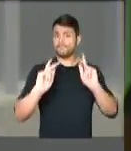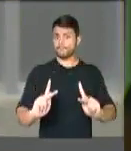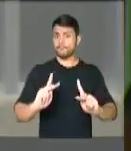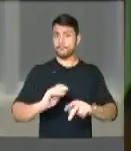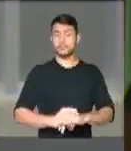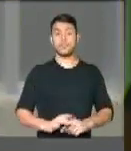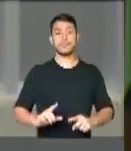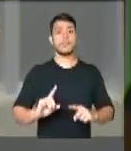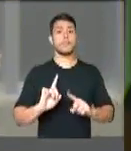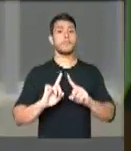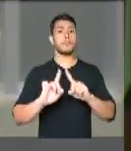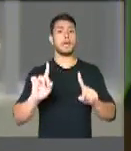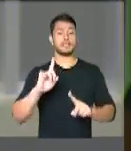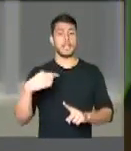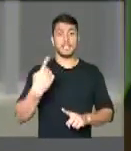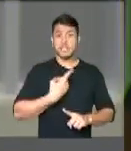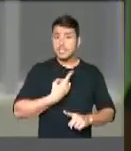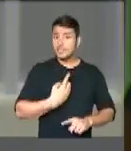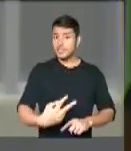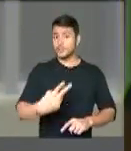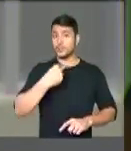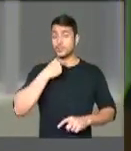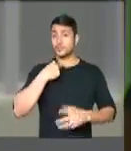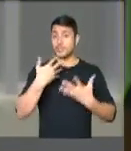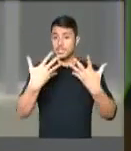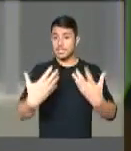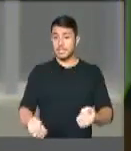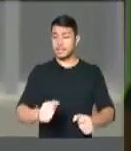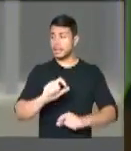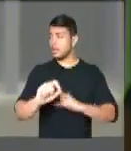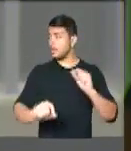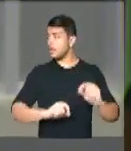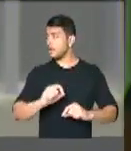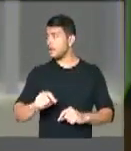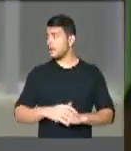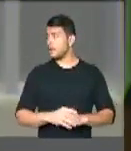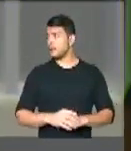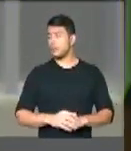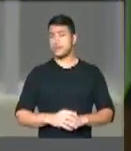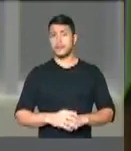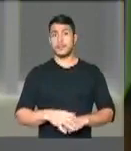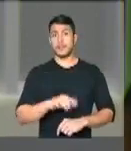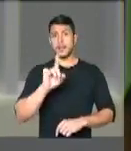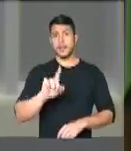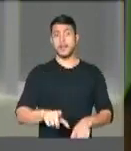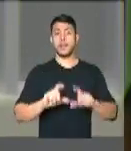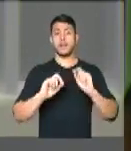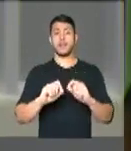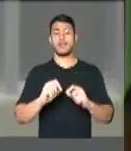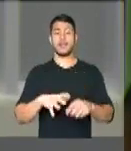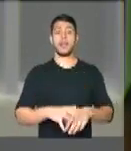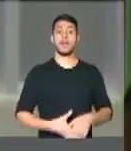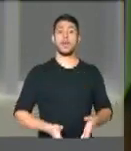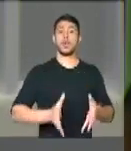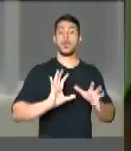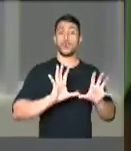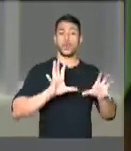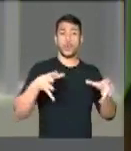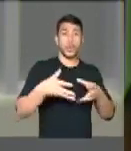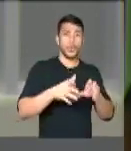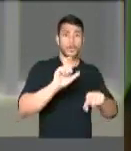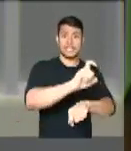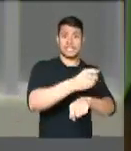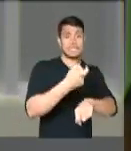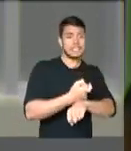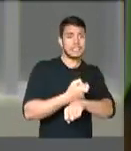realizado. O que nós não podemos aceitar, em hipótese alguma, é que as comunidades quilombolas sejam